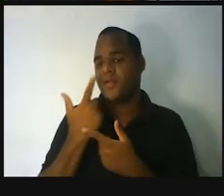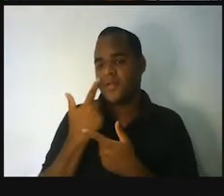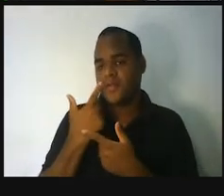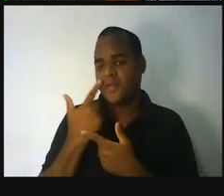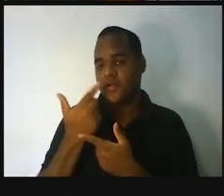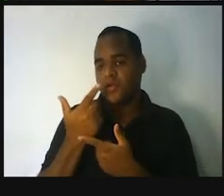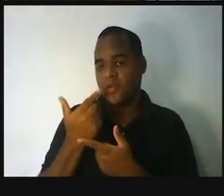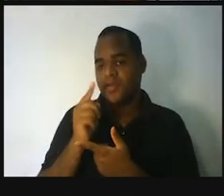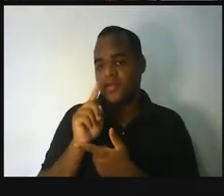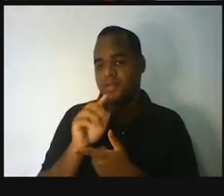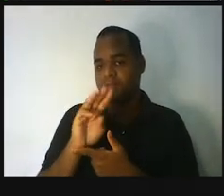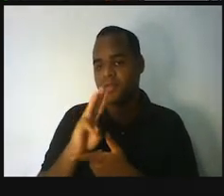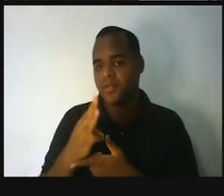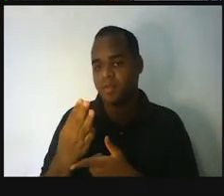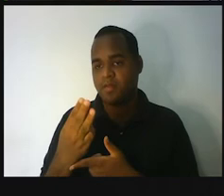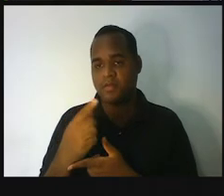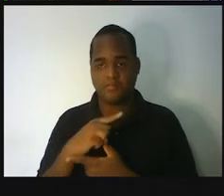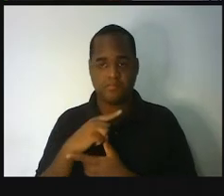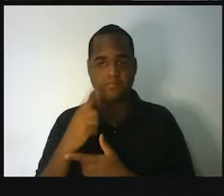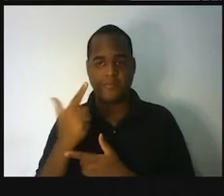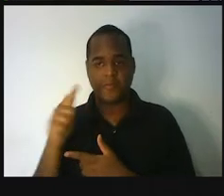423.000, ó,